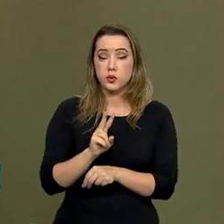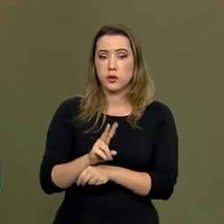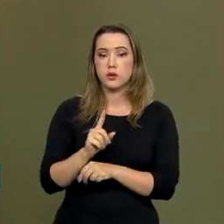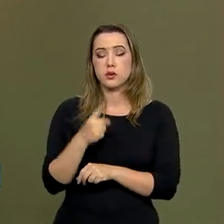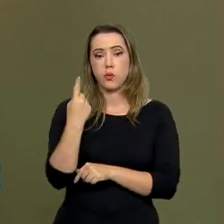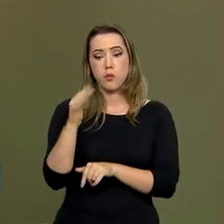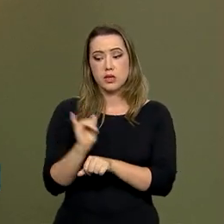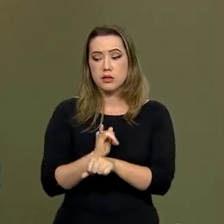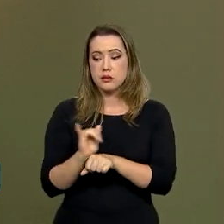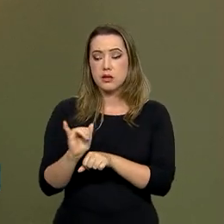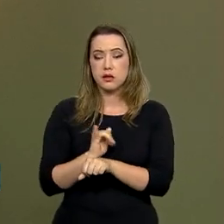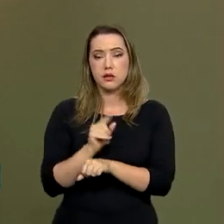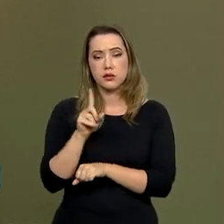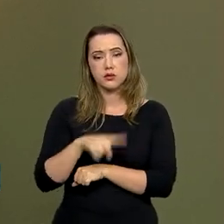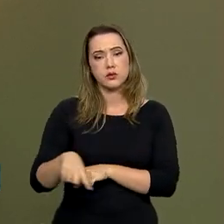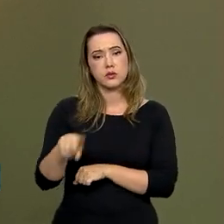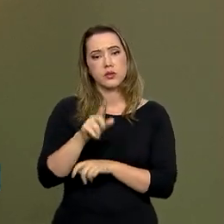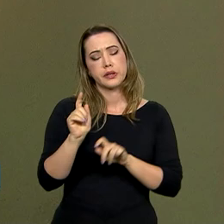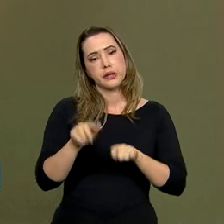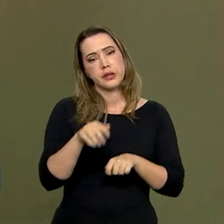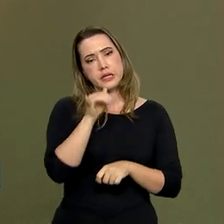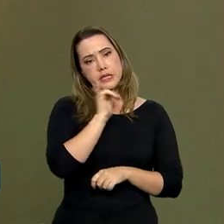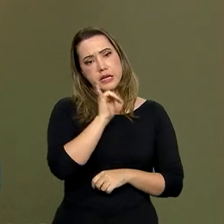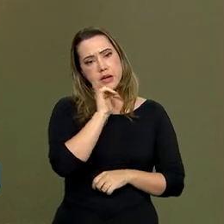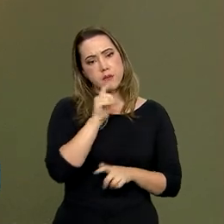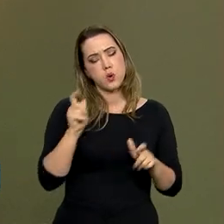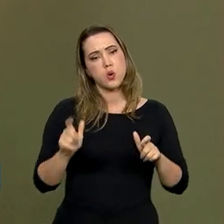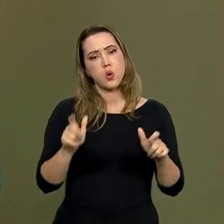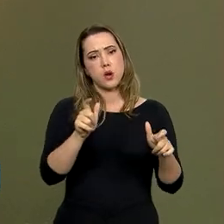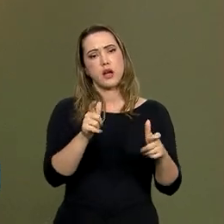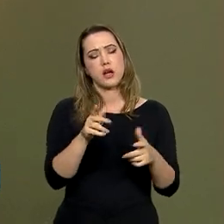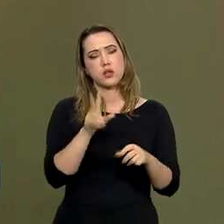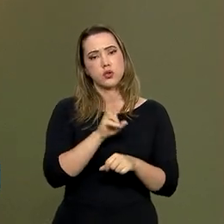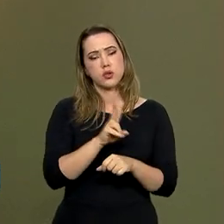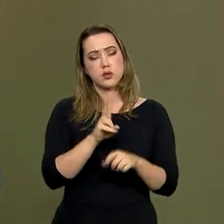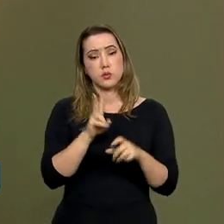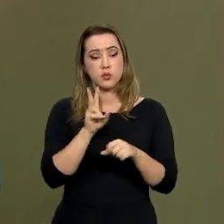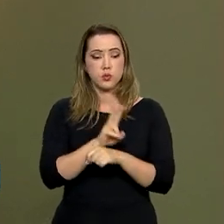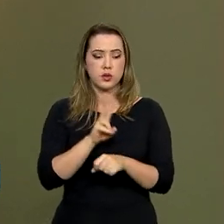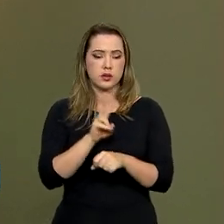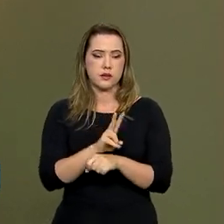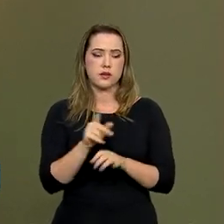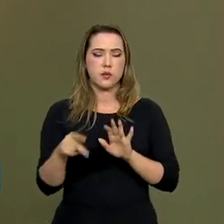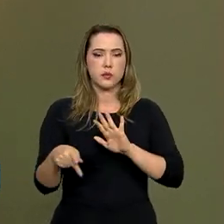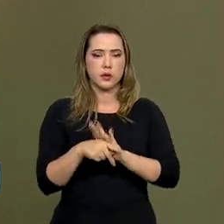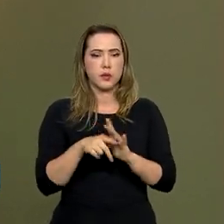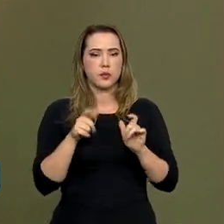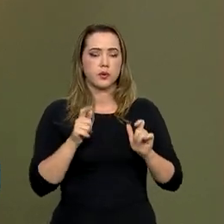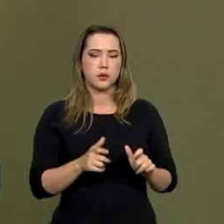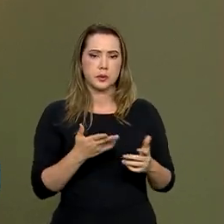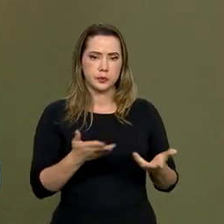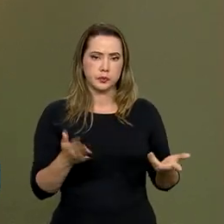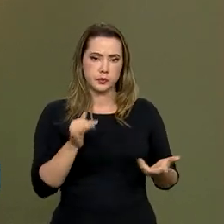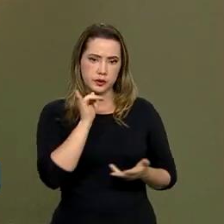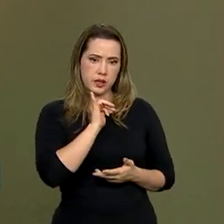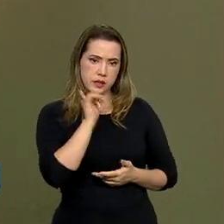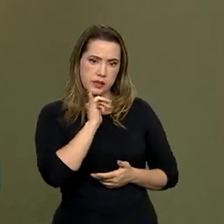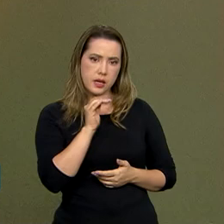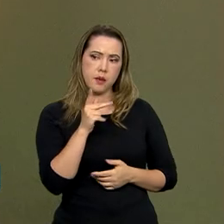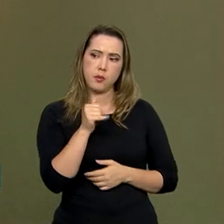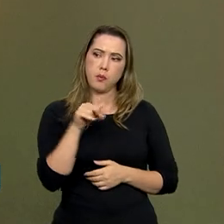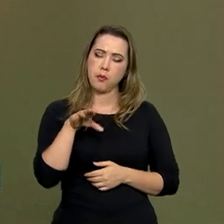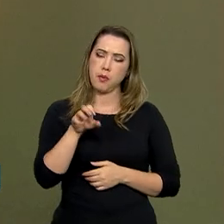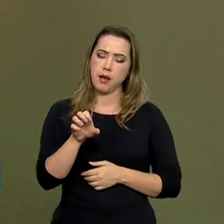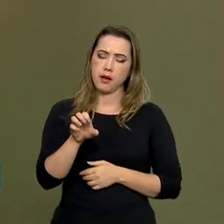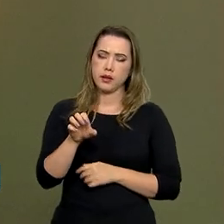Uma das estratégias é, por exemplo, as áreas protegidas, as unidades de conservação. Ou seja, parque natural,